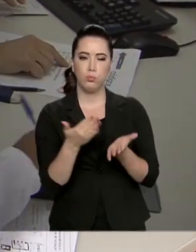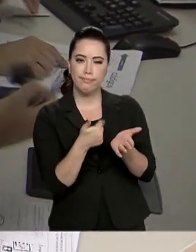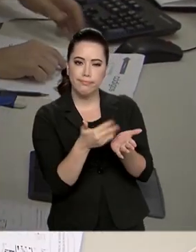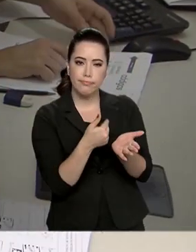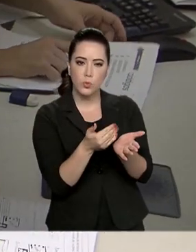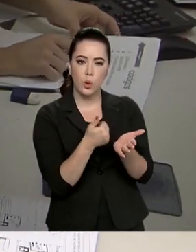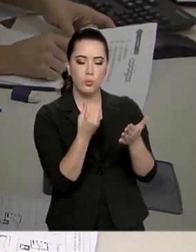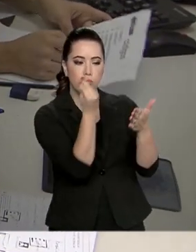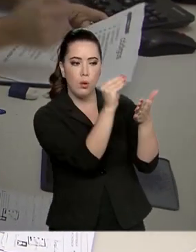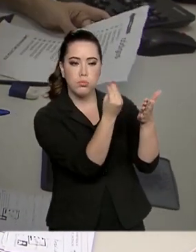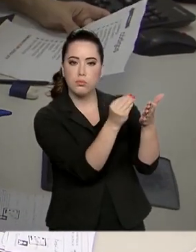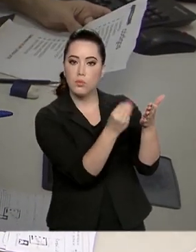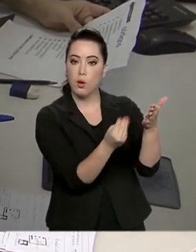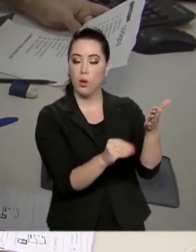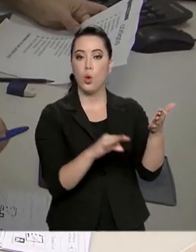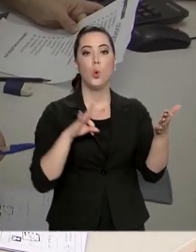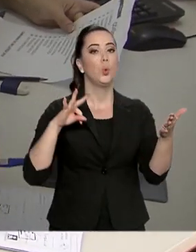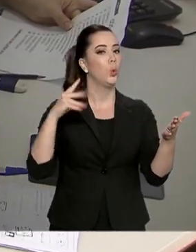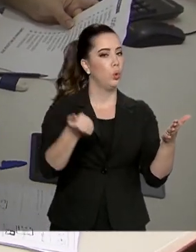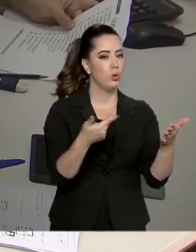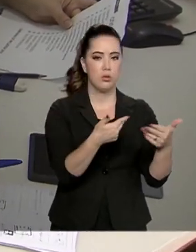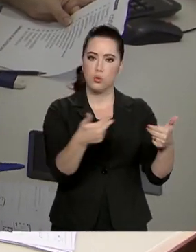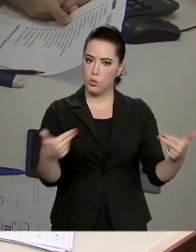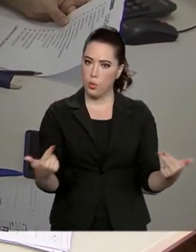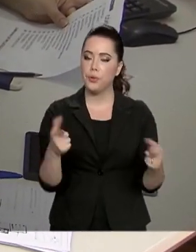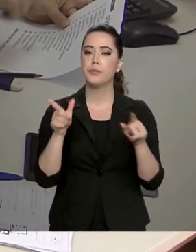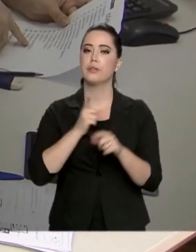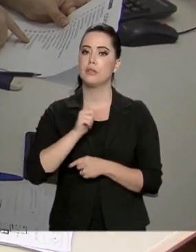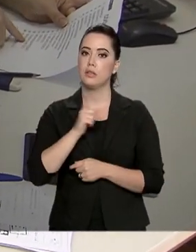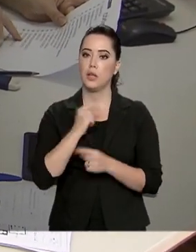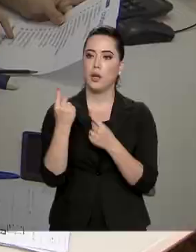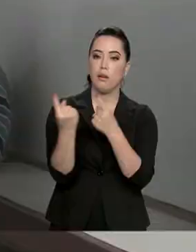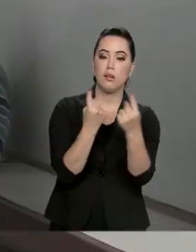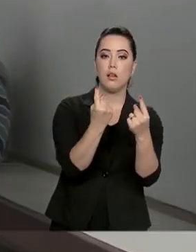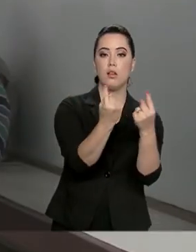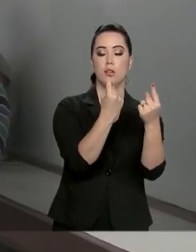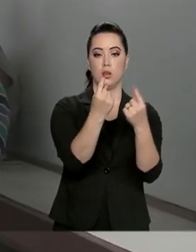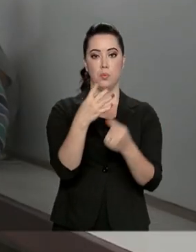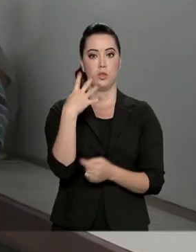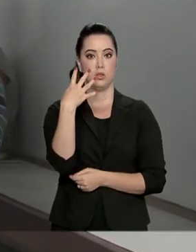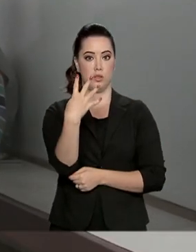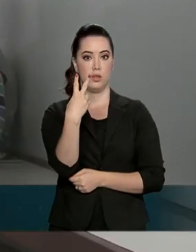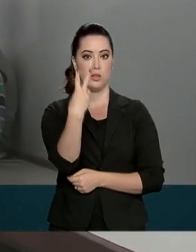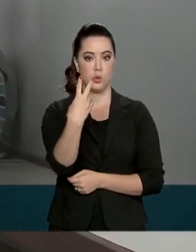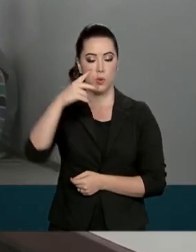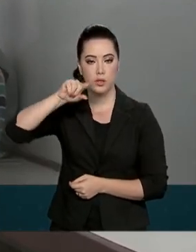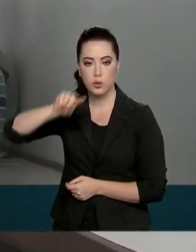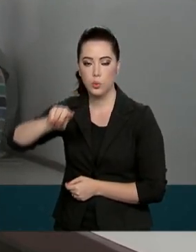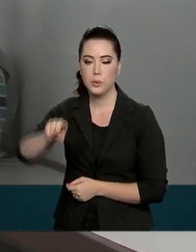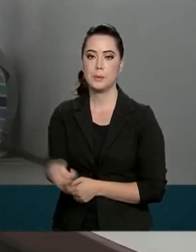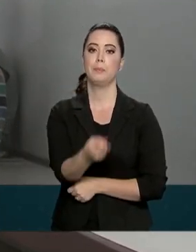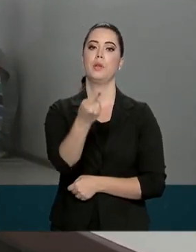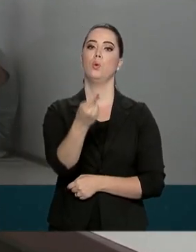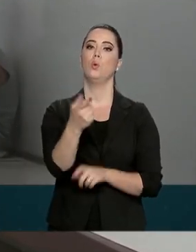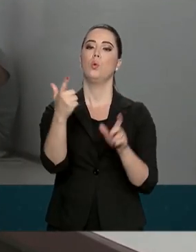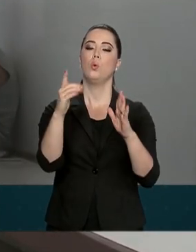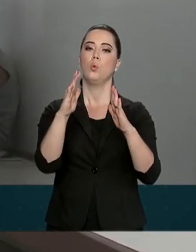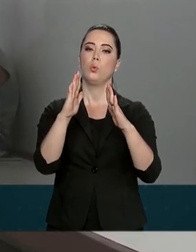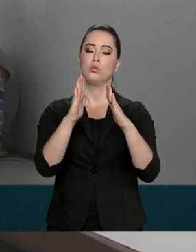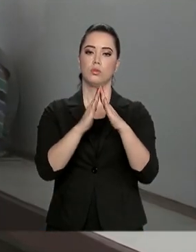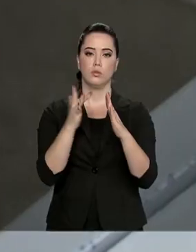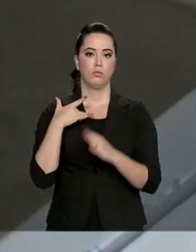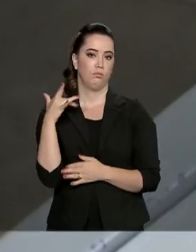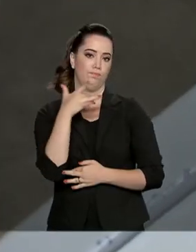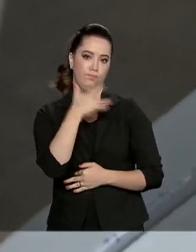reúne a lista de serviços clínicos encontrados em cada uma das 42 mil unidades de saúde da